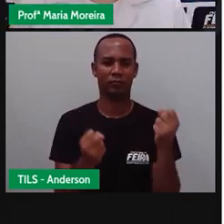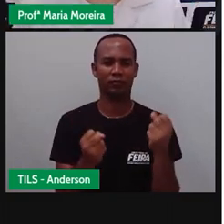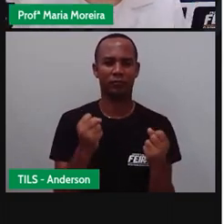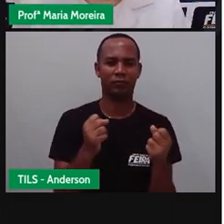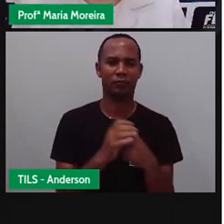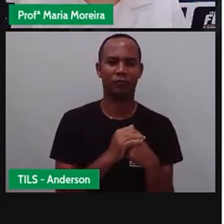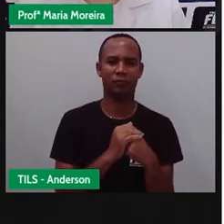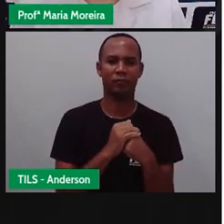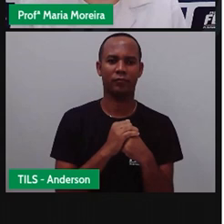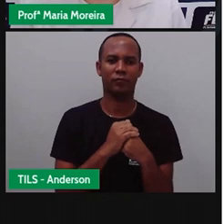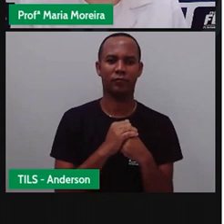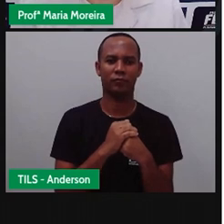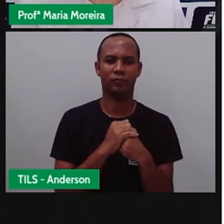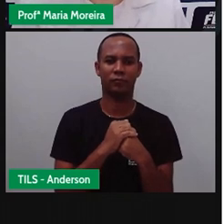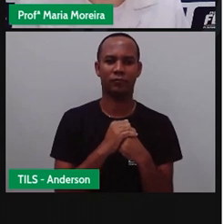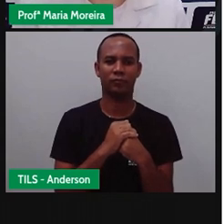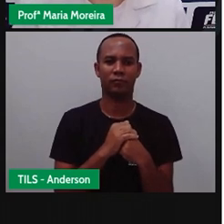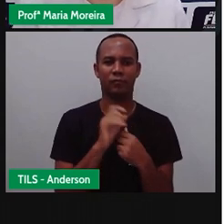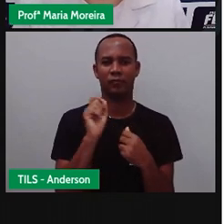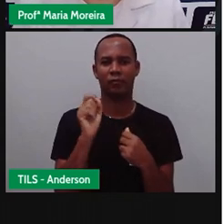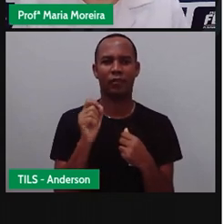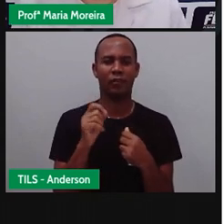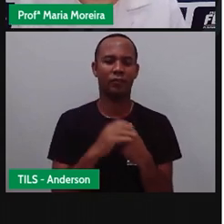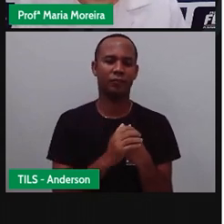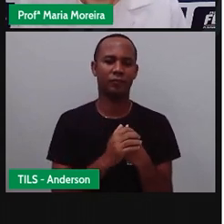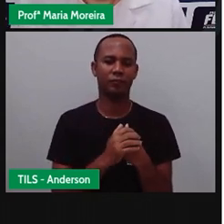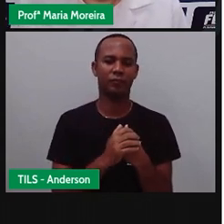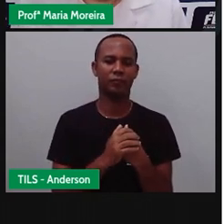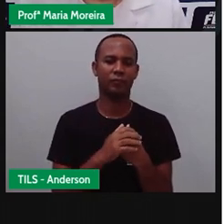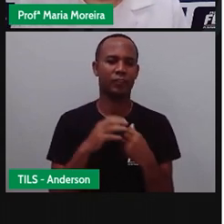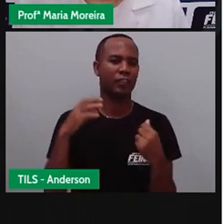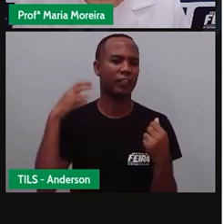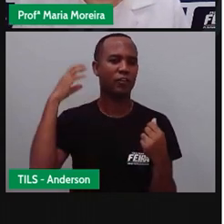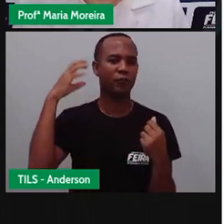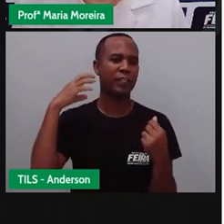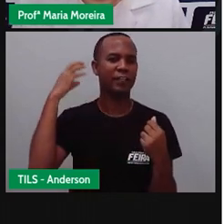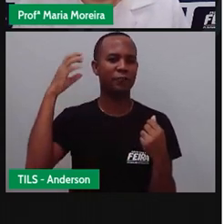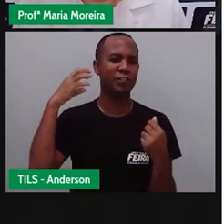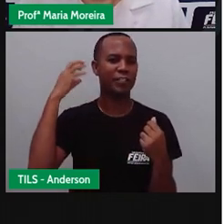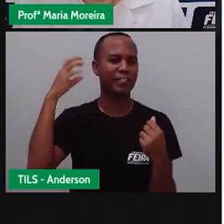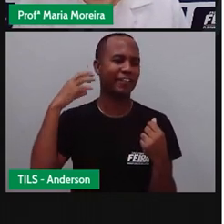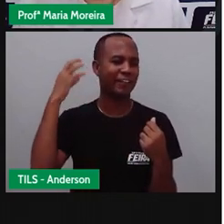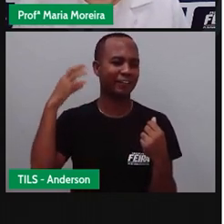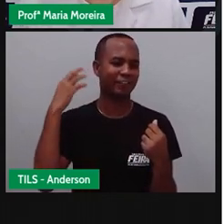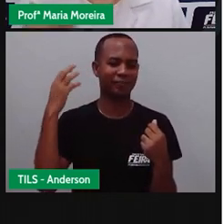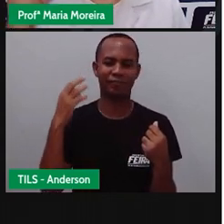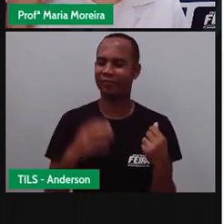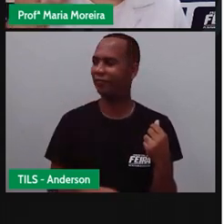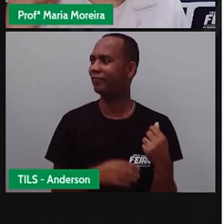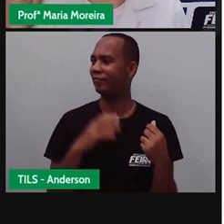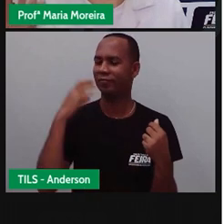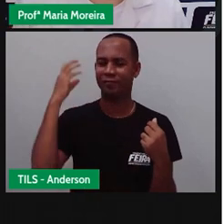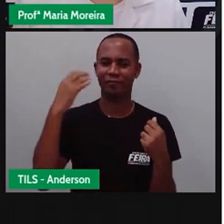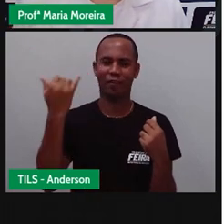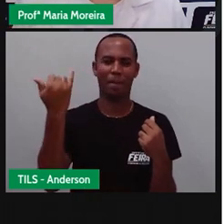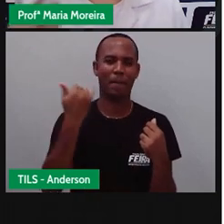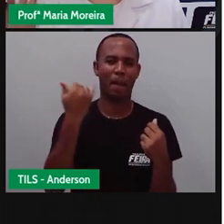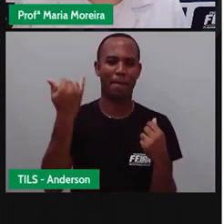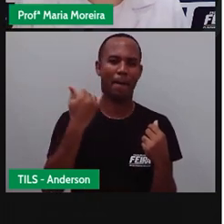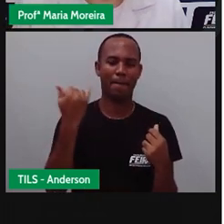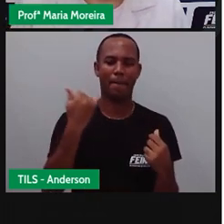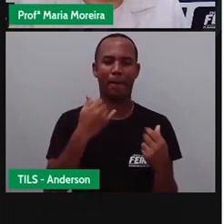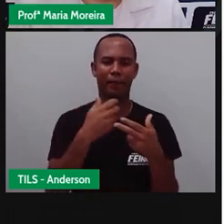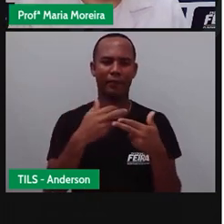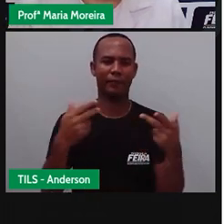andanças, aí a gente também vê o quê? Alguns acidentes por uma questão de imprudência. Então, gente sabe. Ouvir as notícias. A gente pode